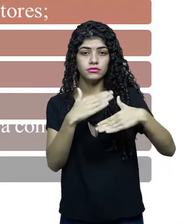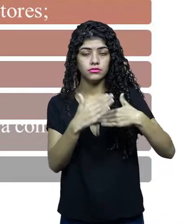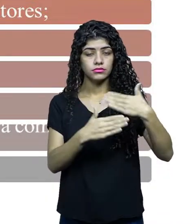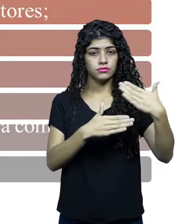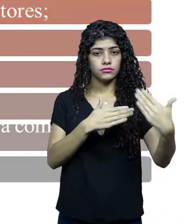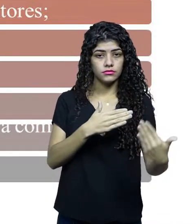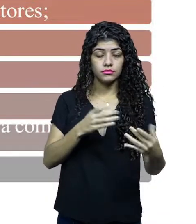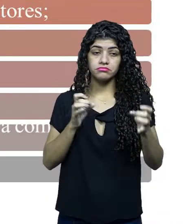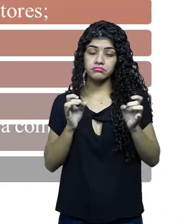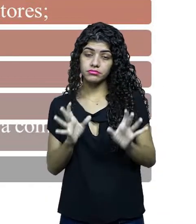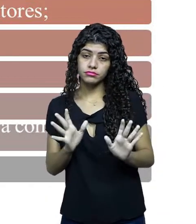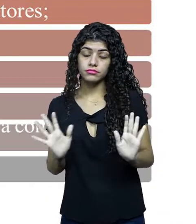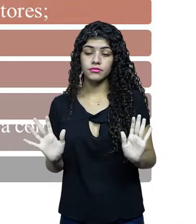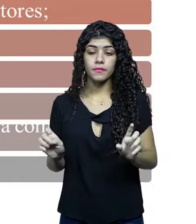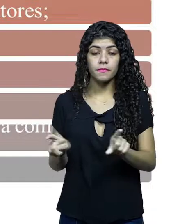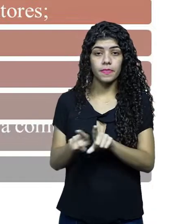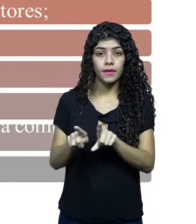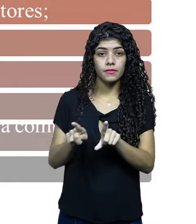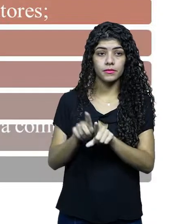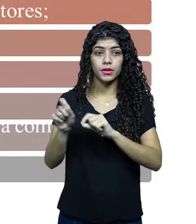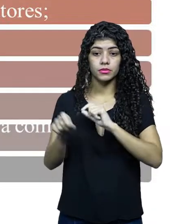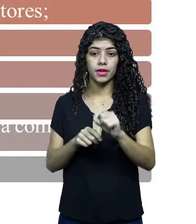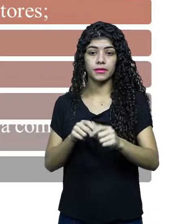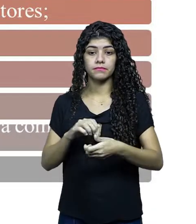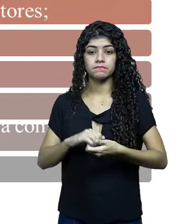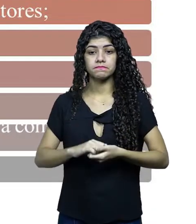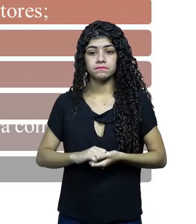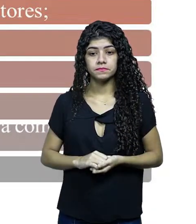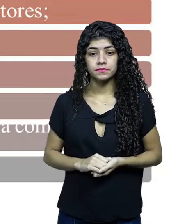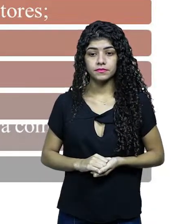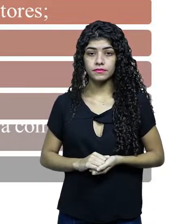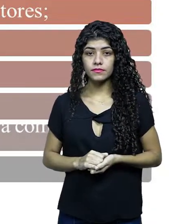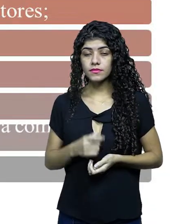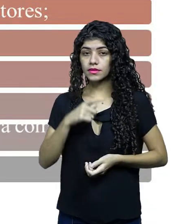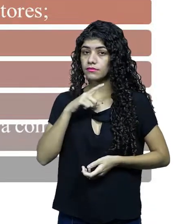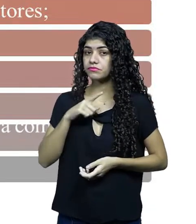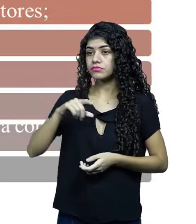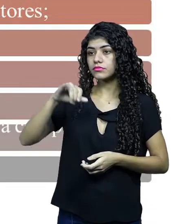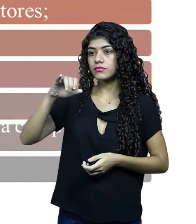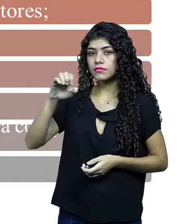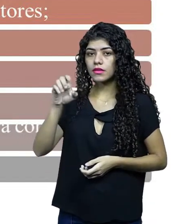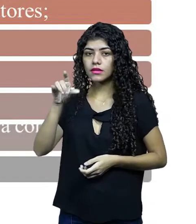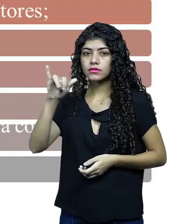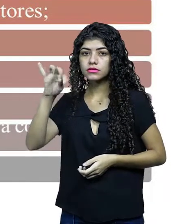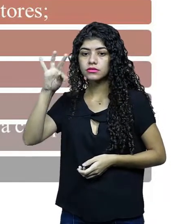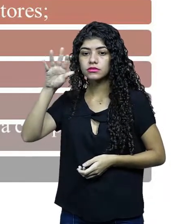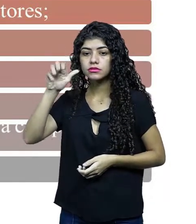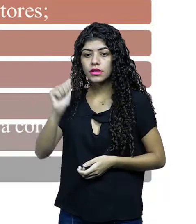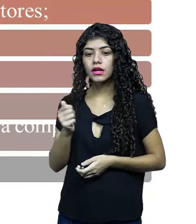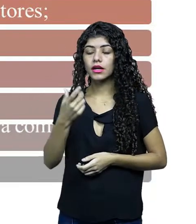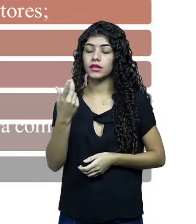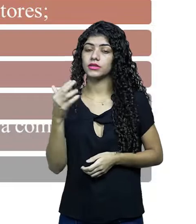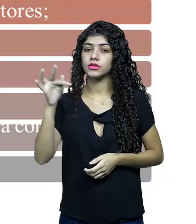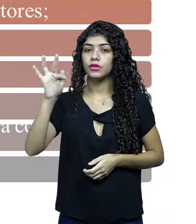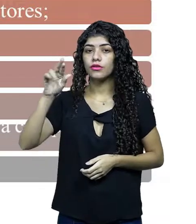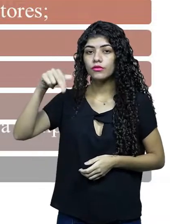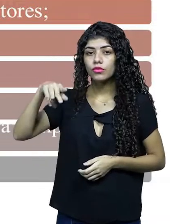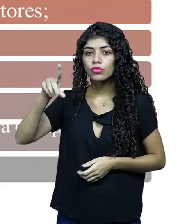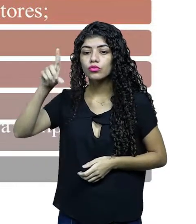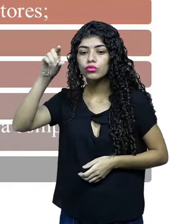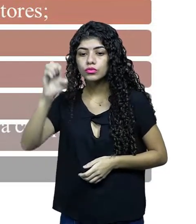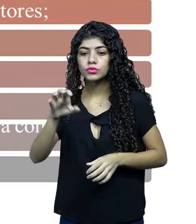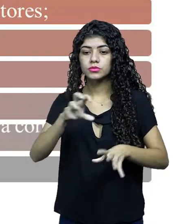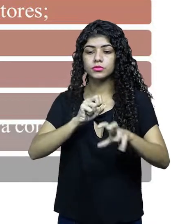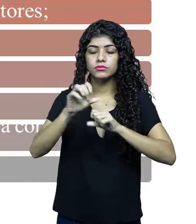de eventos de mercado, participar de pitchings, concorrer em editais, concorrer a fundos, buscar